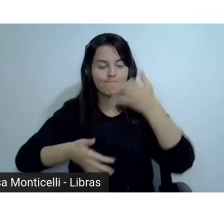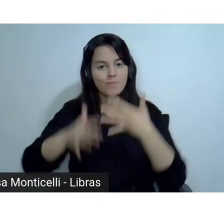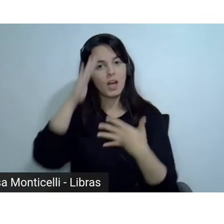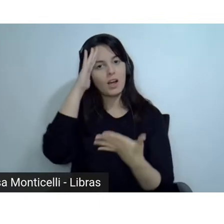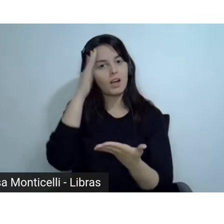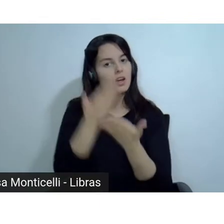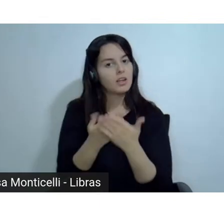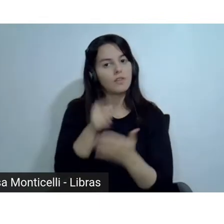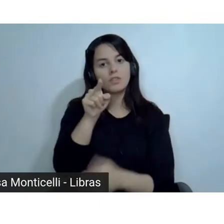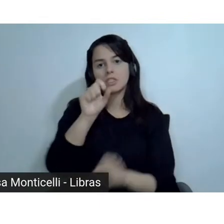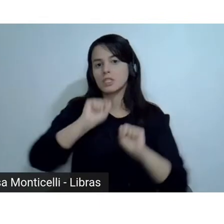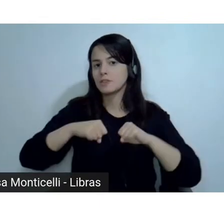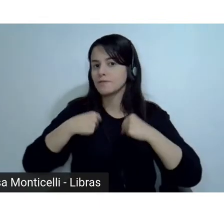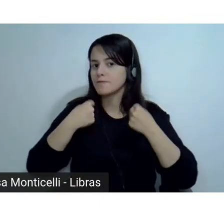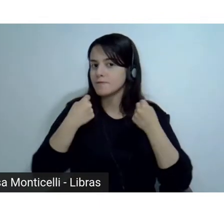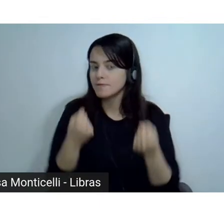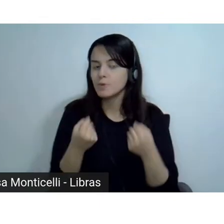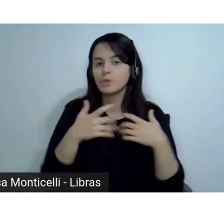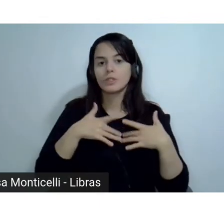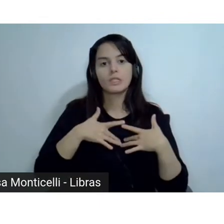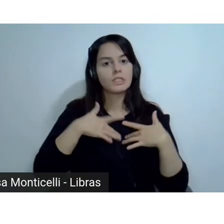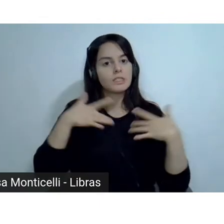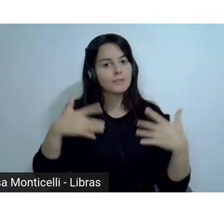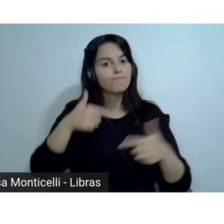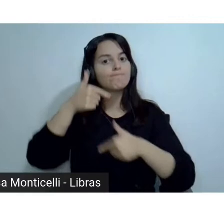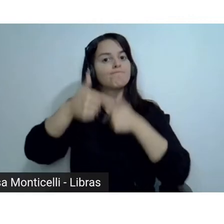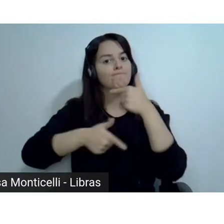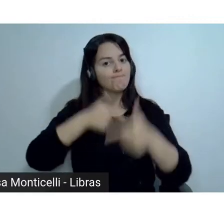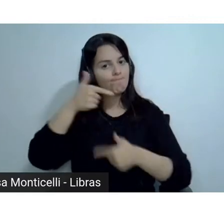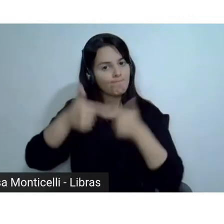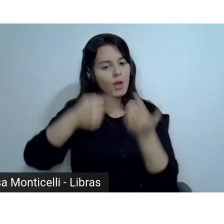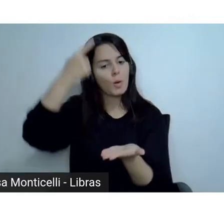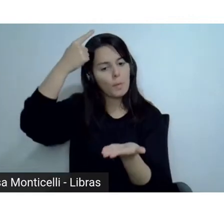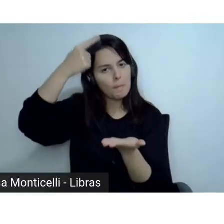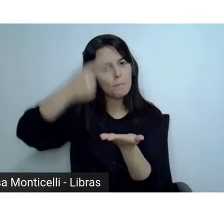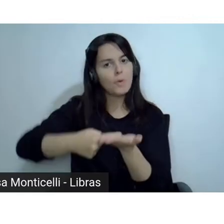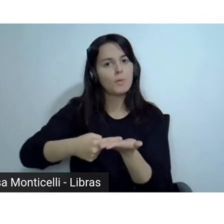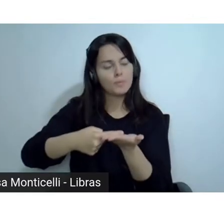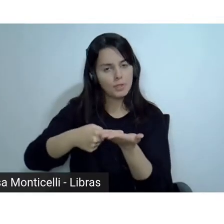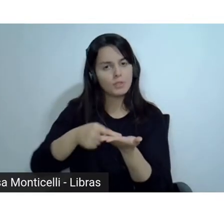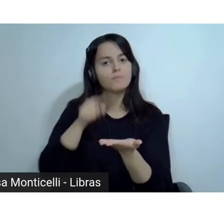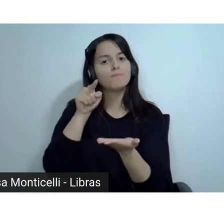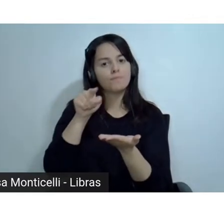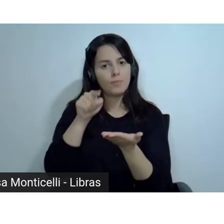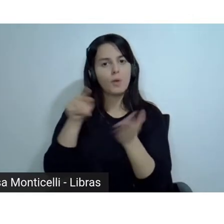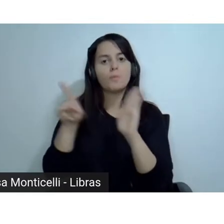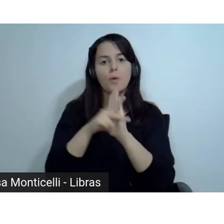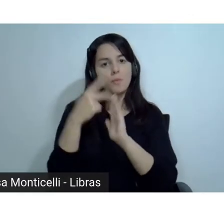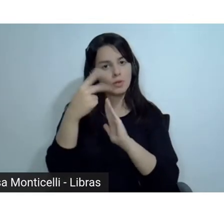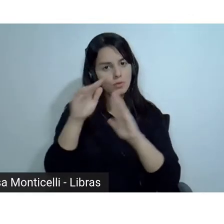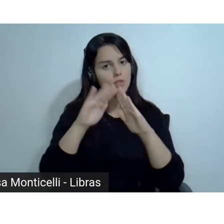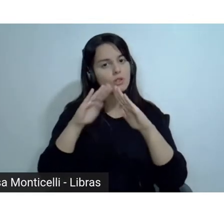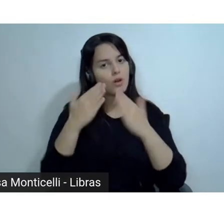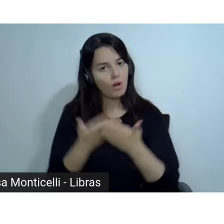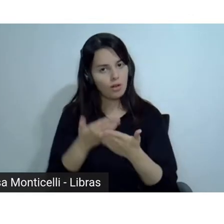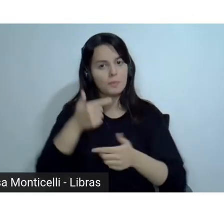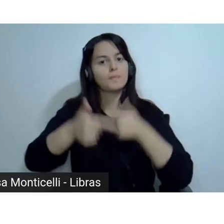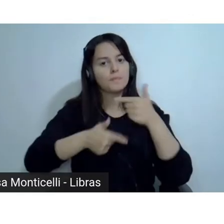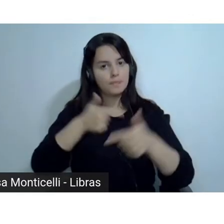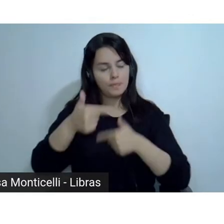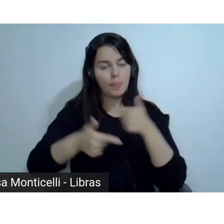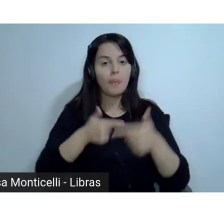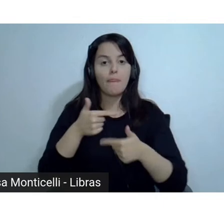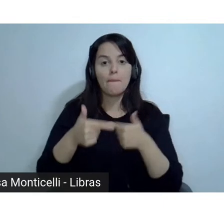fazendo, no sentido desse trabalho comprometido, aí na escola de vocês, né? Então, a gente fica